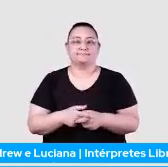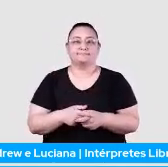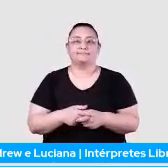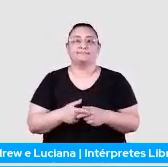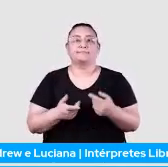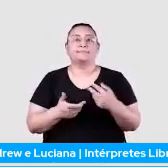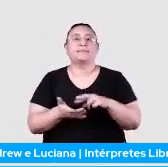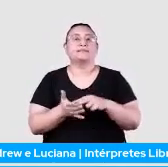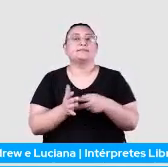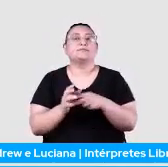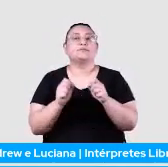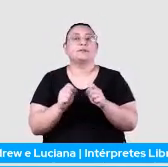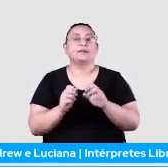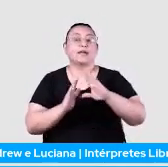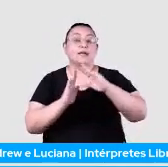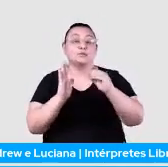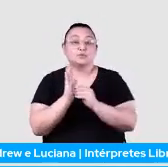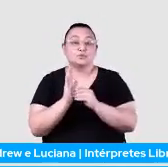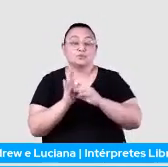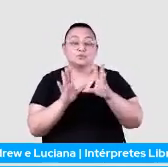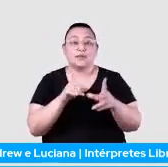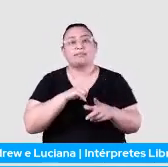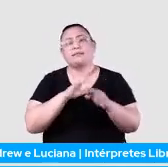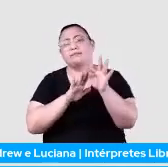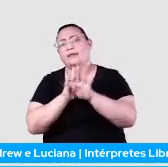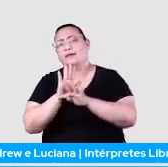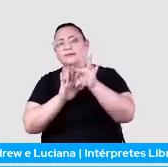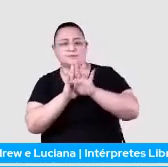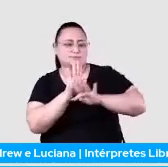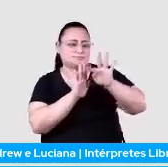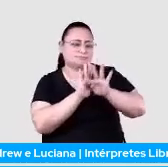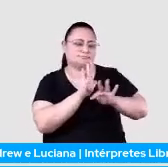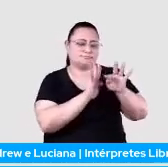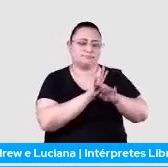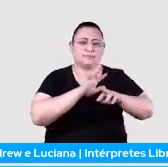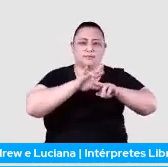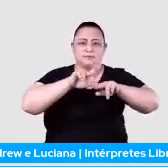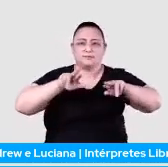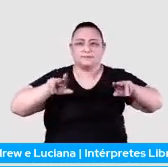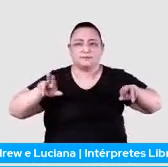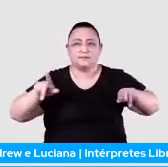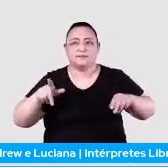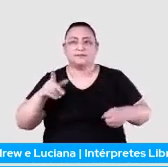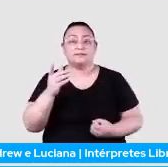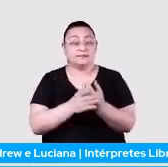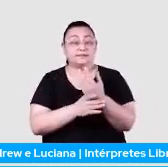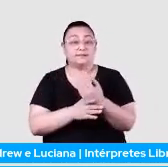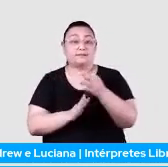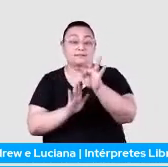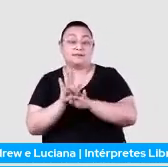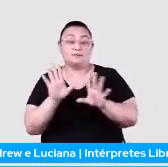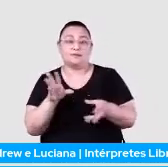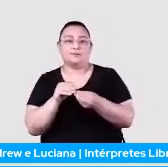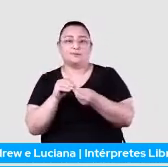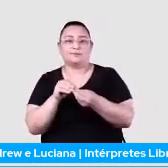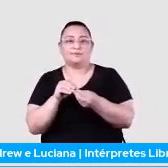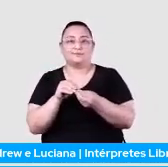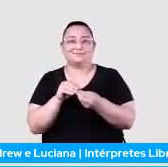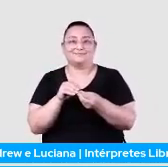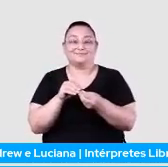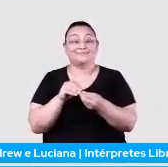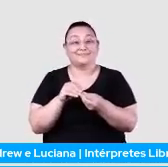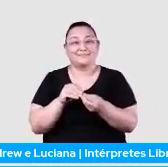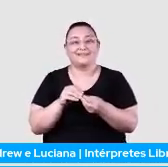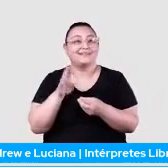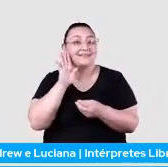Que nada mais é do que a gente ter textos e a gente gerar textos resumidos. E tem uma aplicação muito